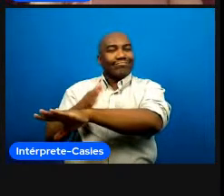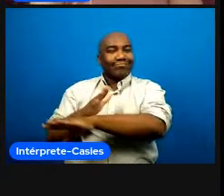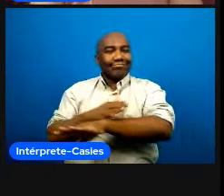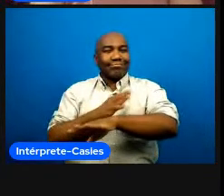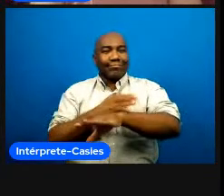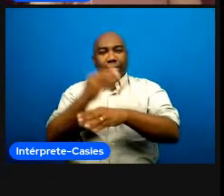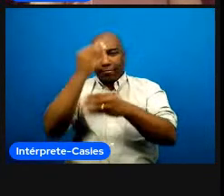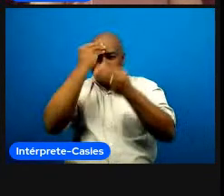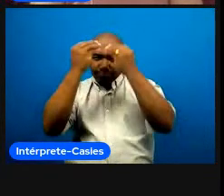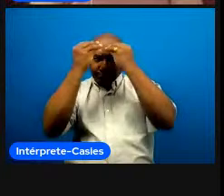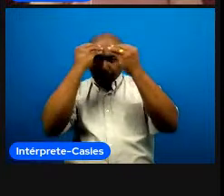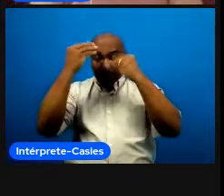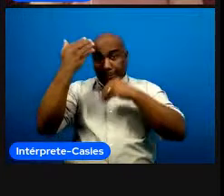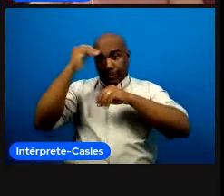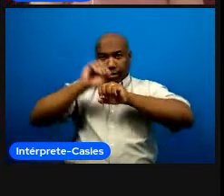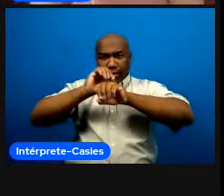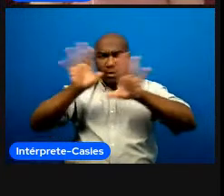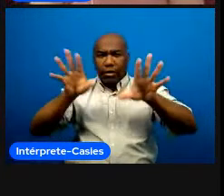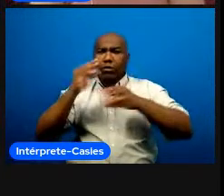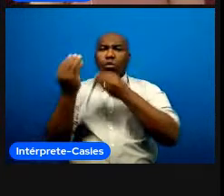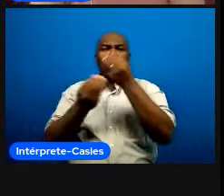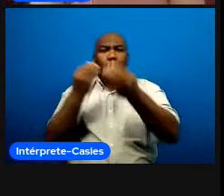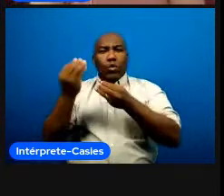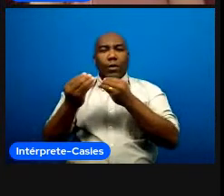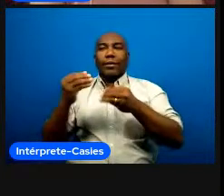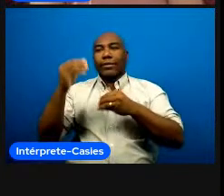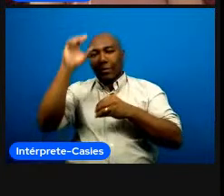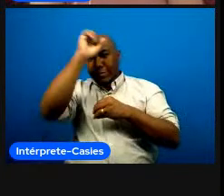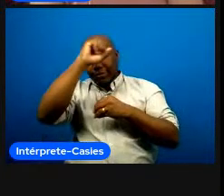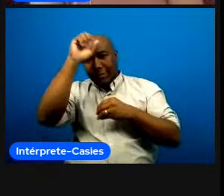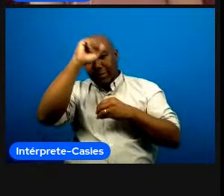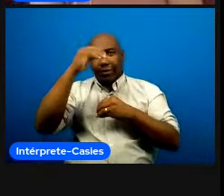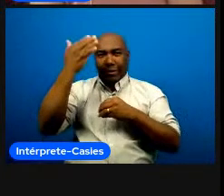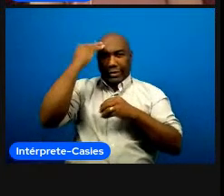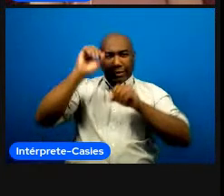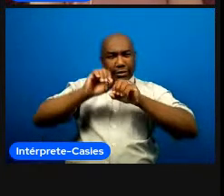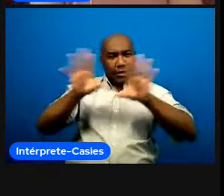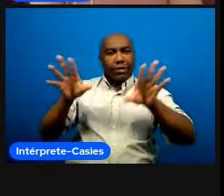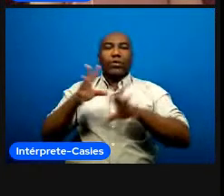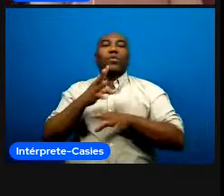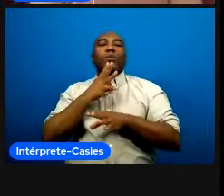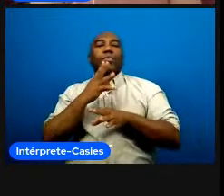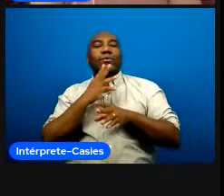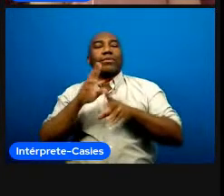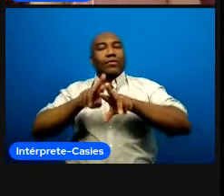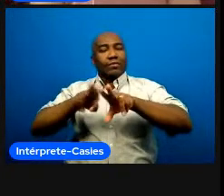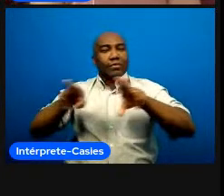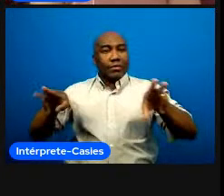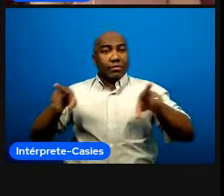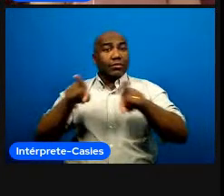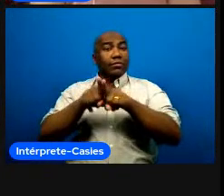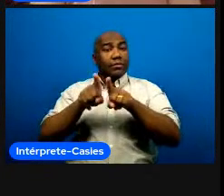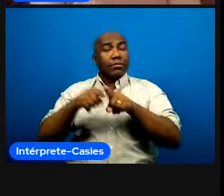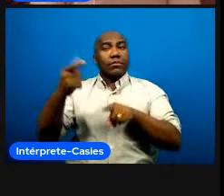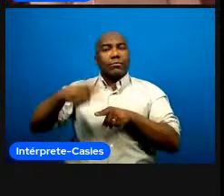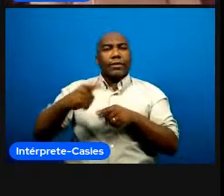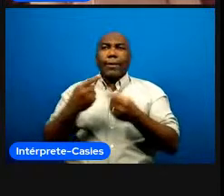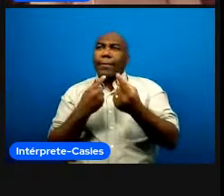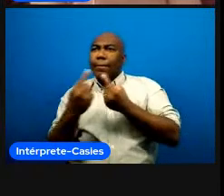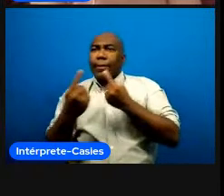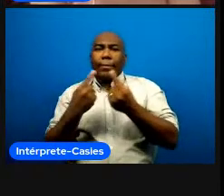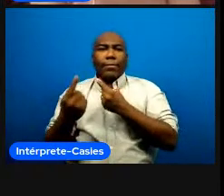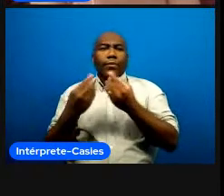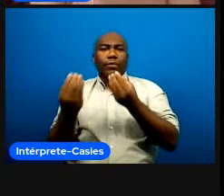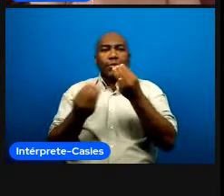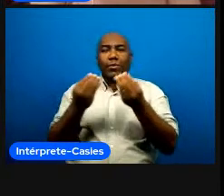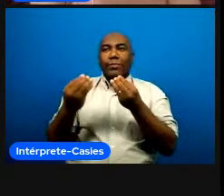precisa entender para poder usufruir ter prazer melhorar jogar melhor busca oferecer tarefas de aula e treino